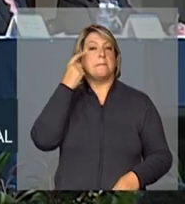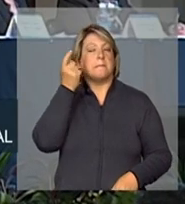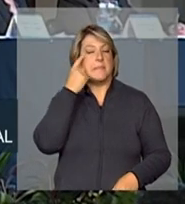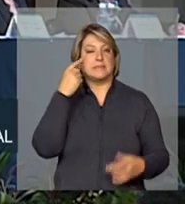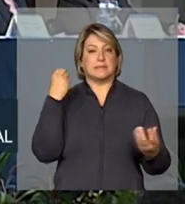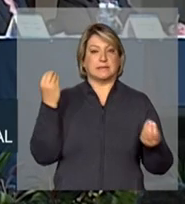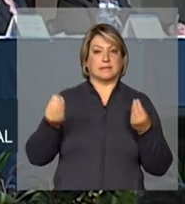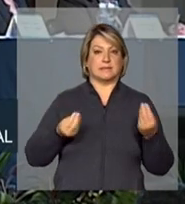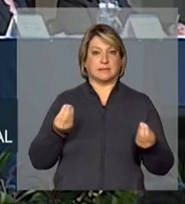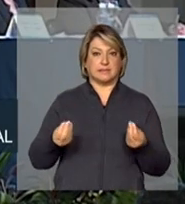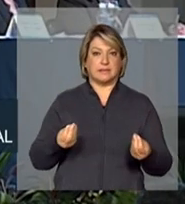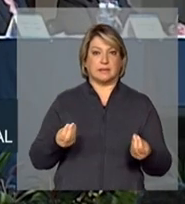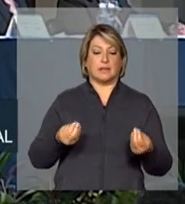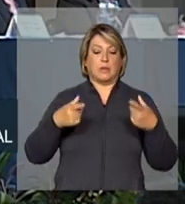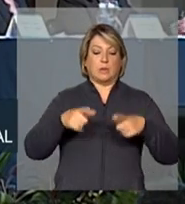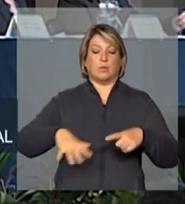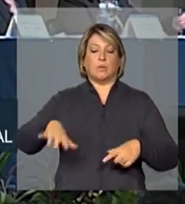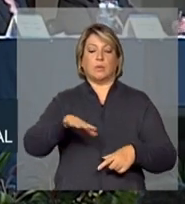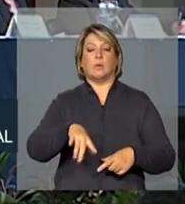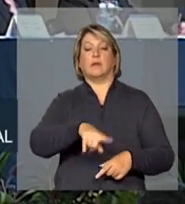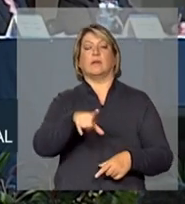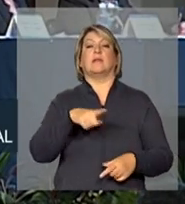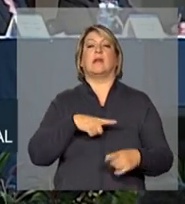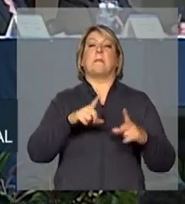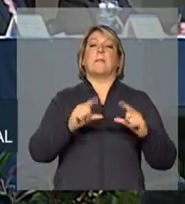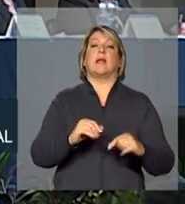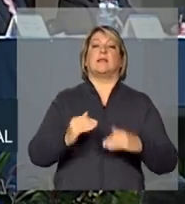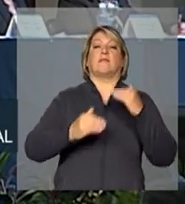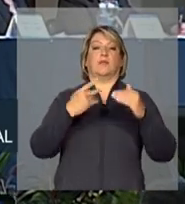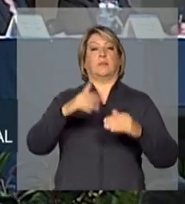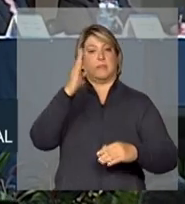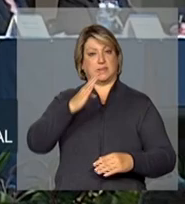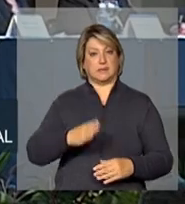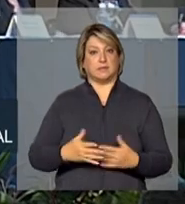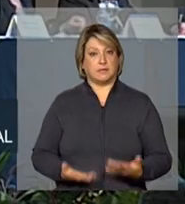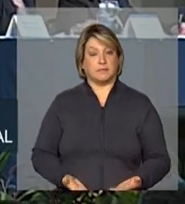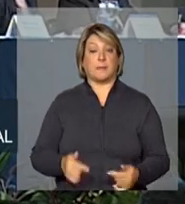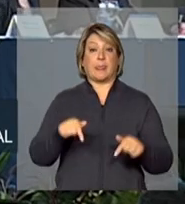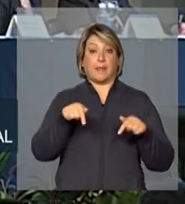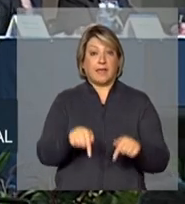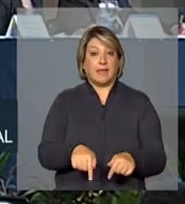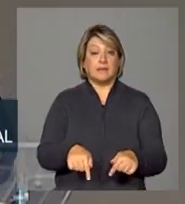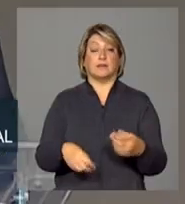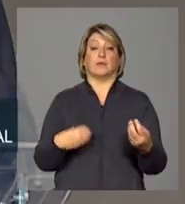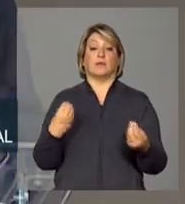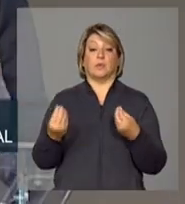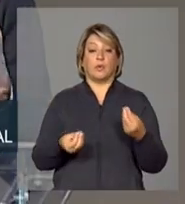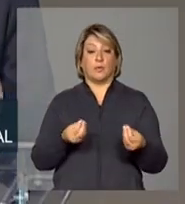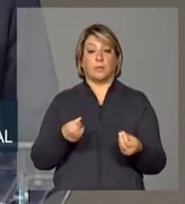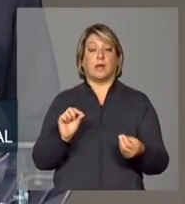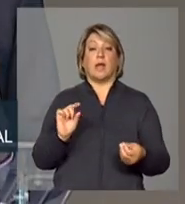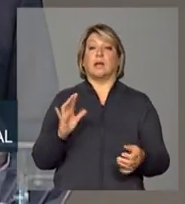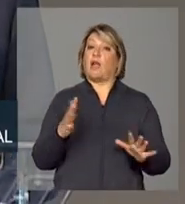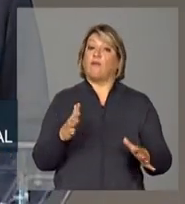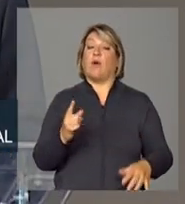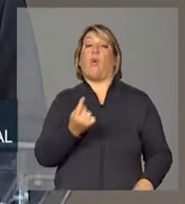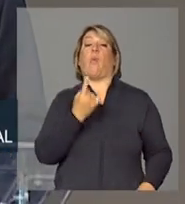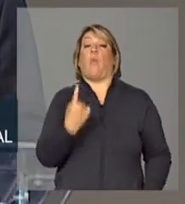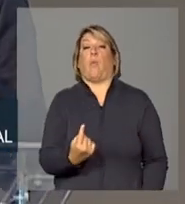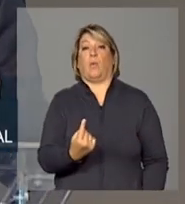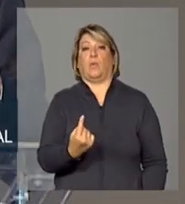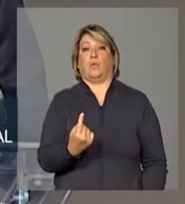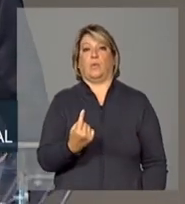para as regiões menos desenvolvidas do Brasil essa é a maneira talvez é a única maneira